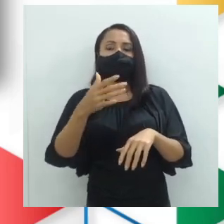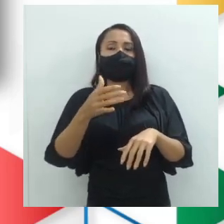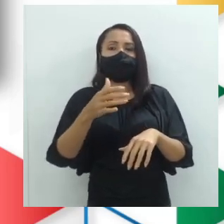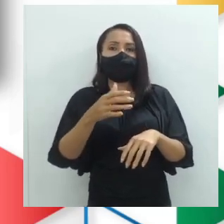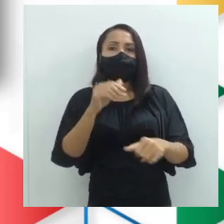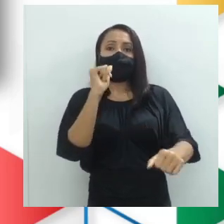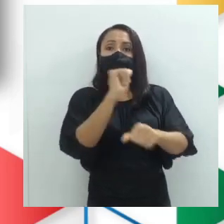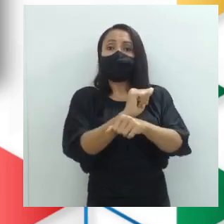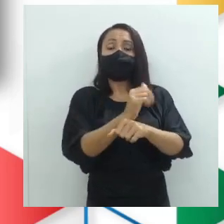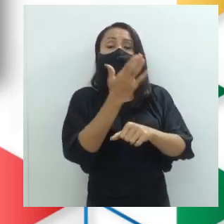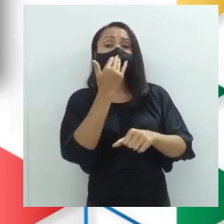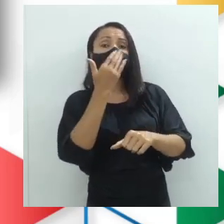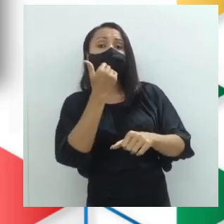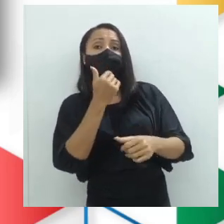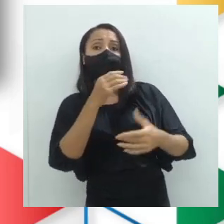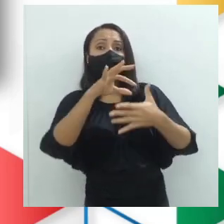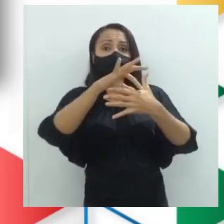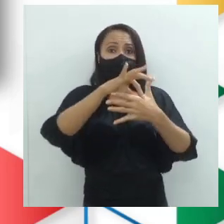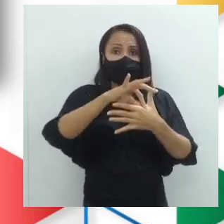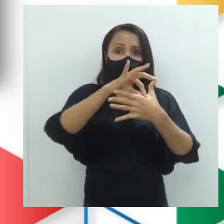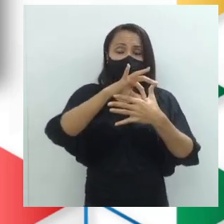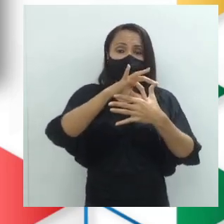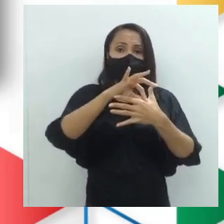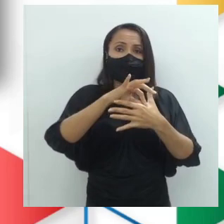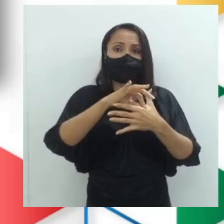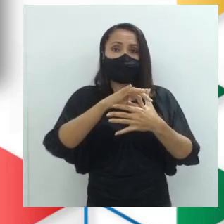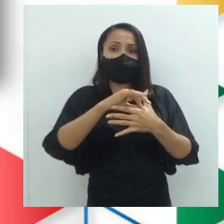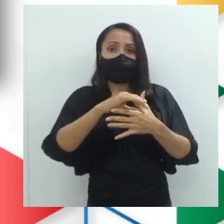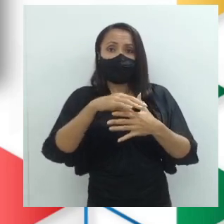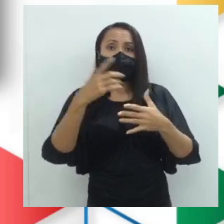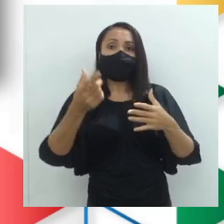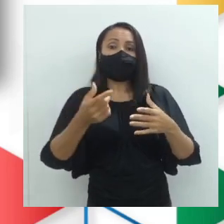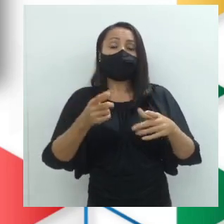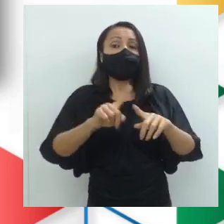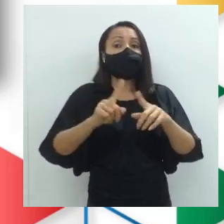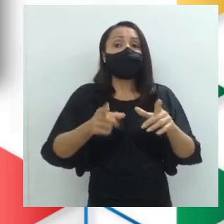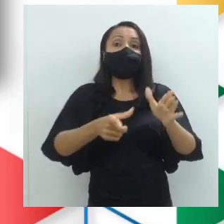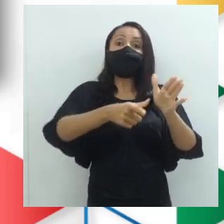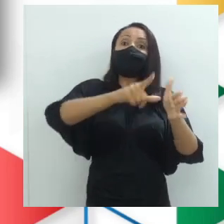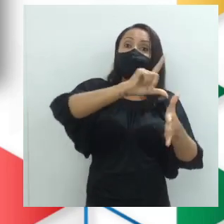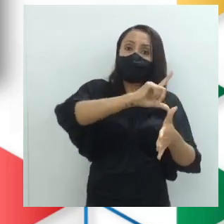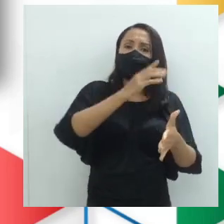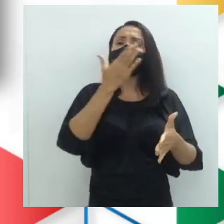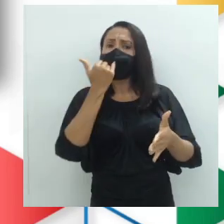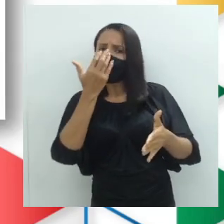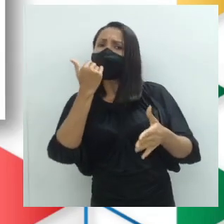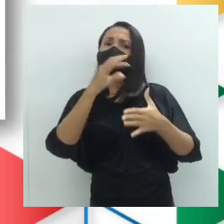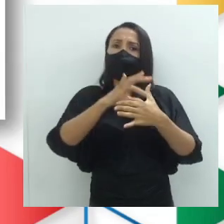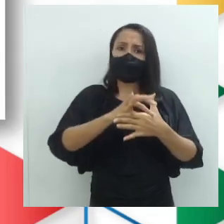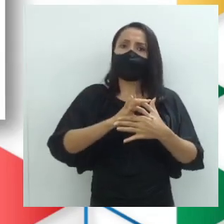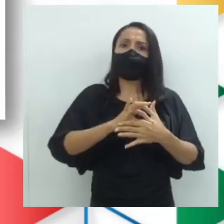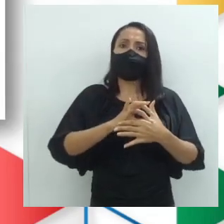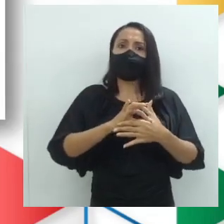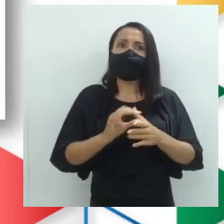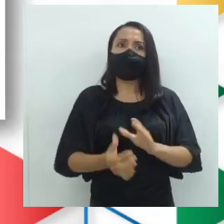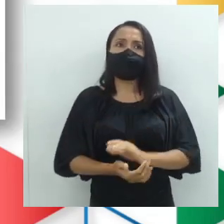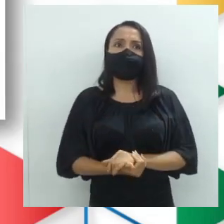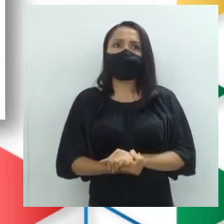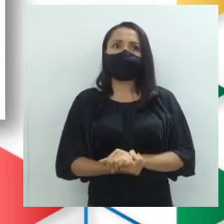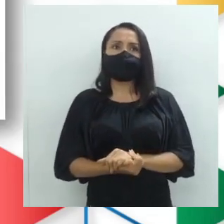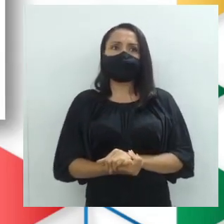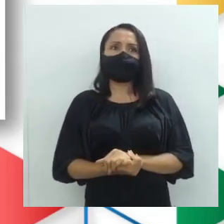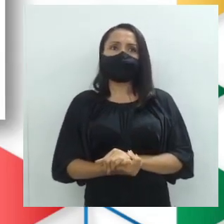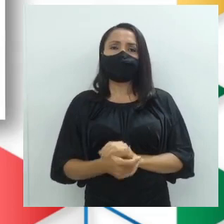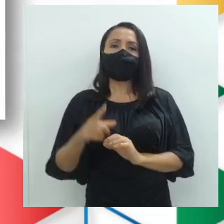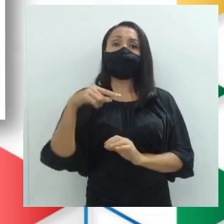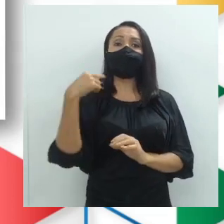Se eu digo que ela deixou de comer carne, pressupõe que ela comia carne anteriormente. Aqui nós